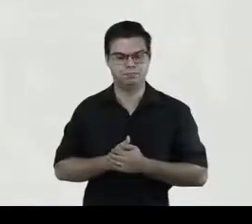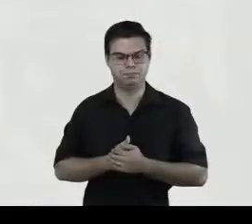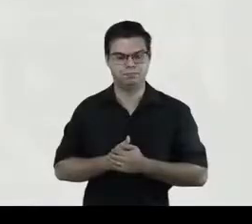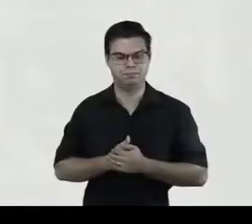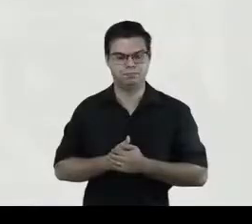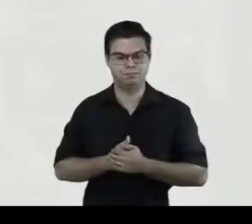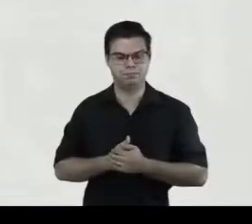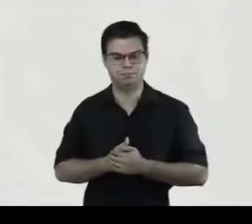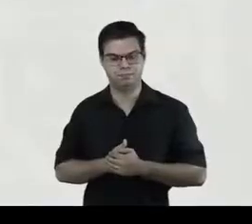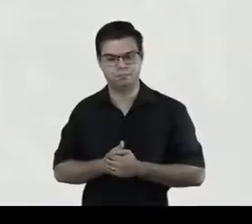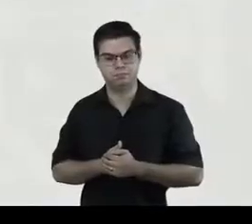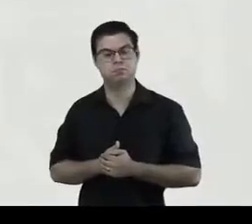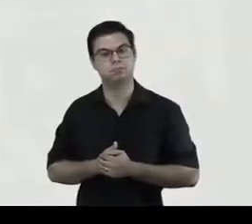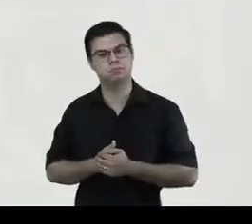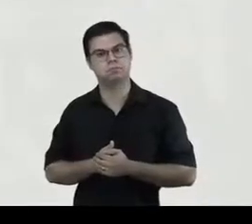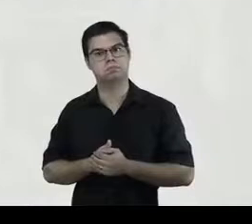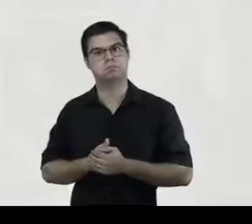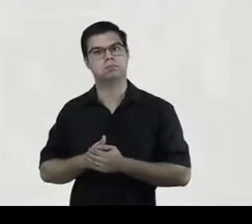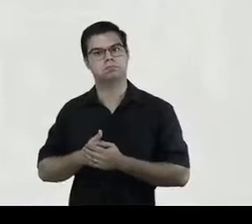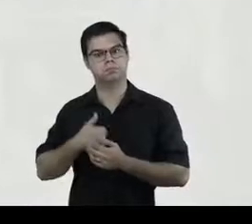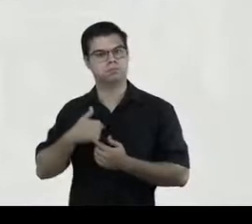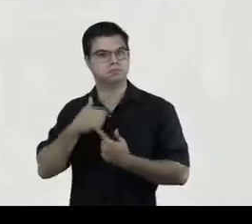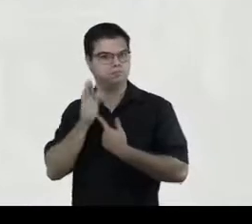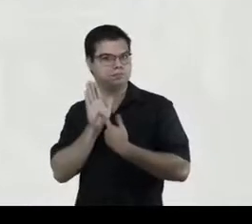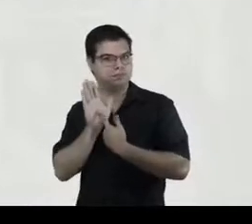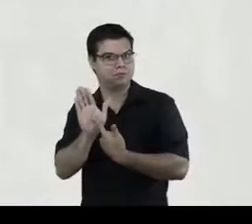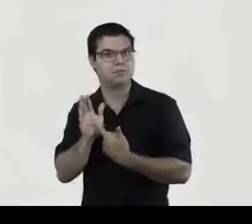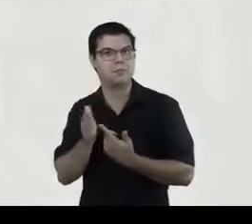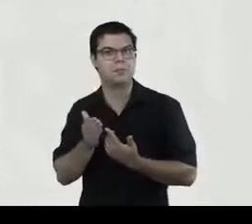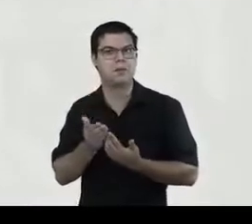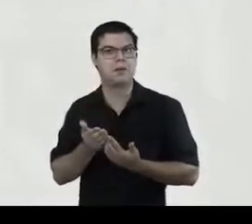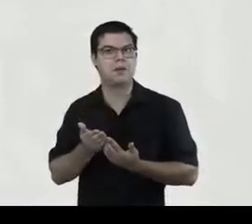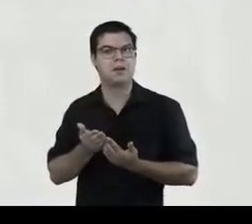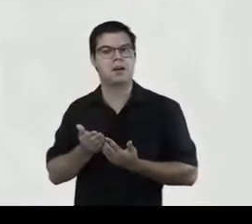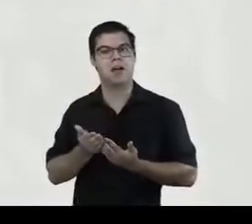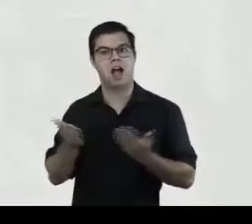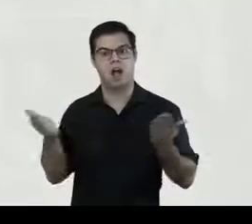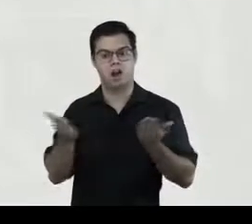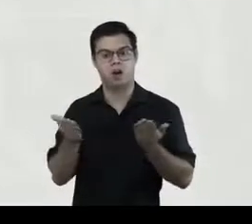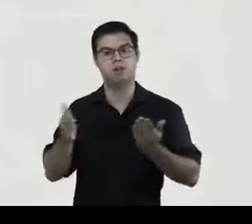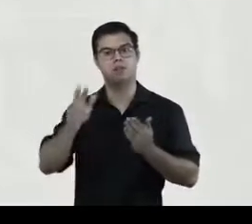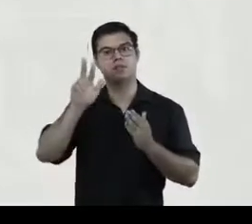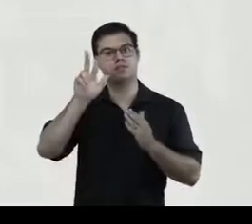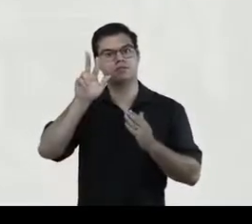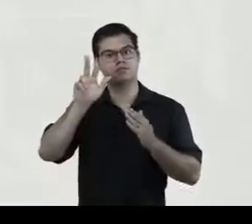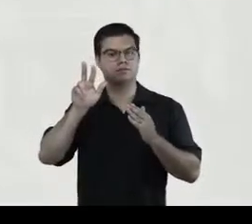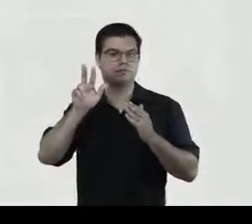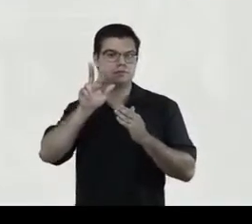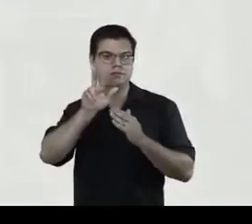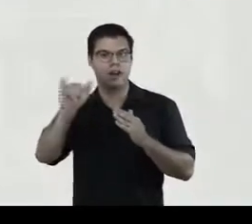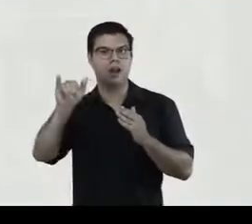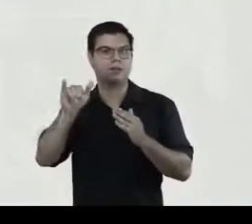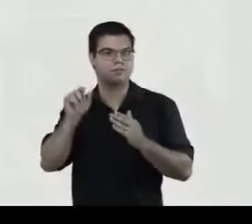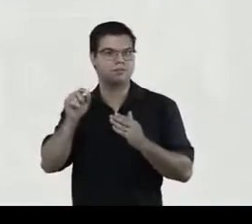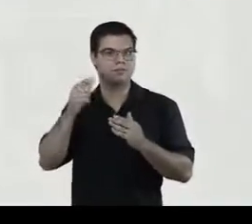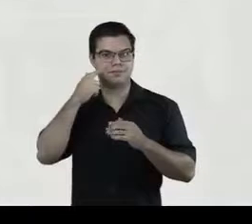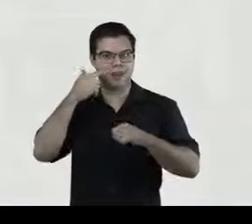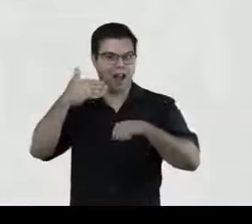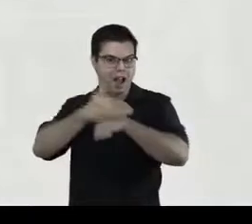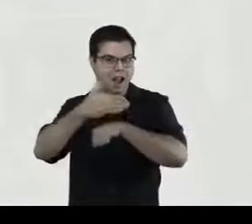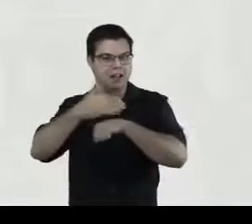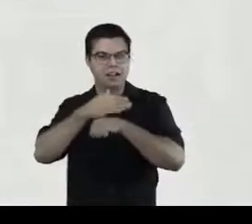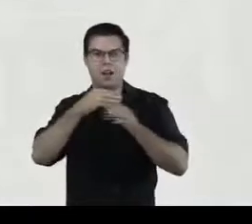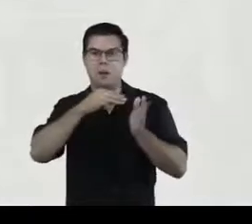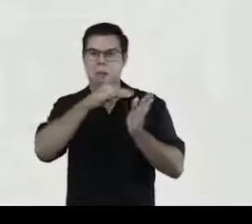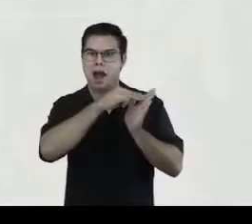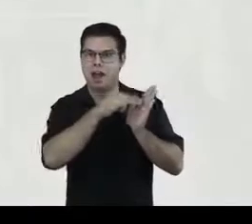sich jetzt mit einem eher methodischen Zugang auseinandersetzen, nämlich mit einem Projekt,